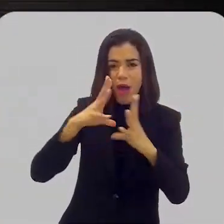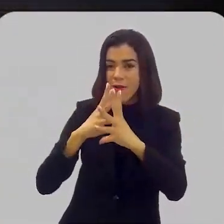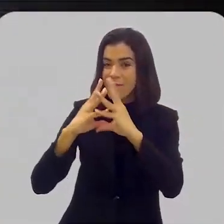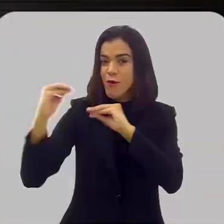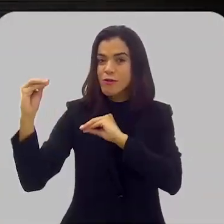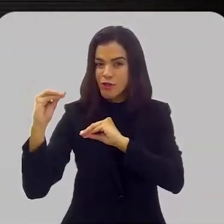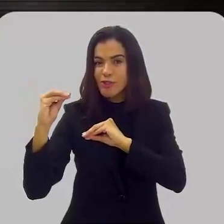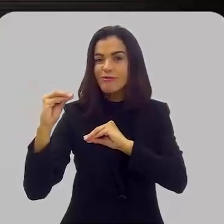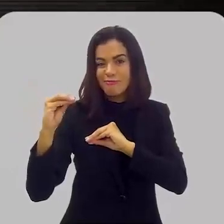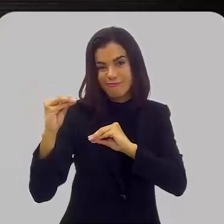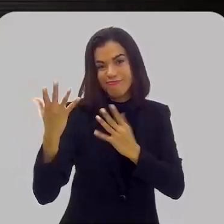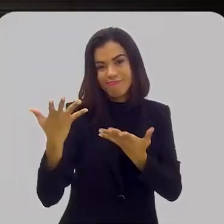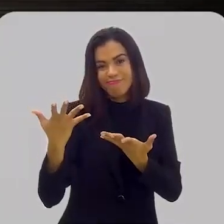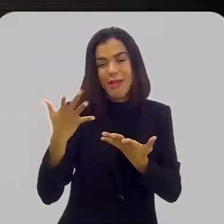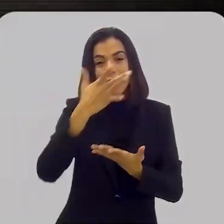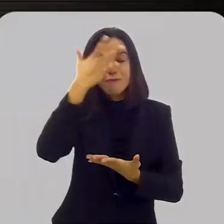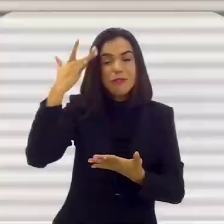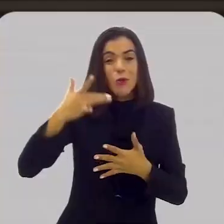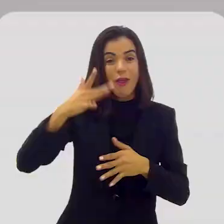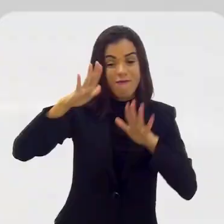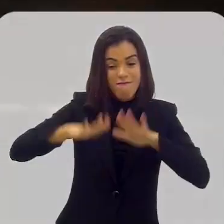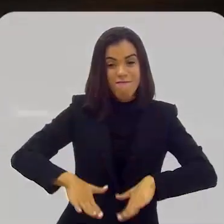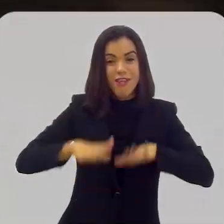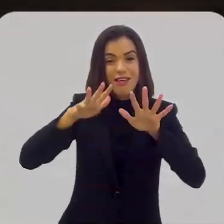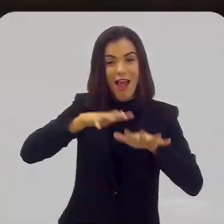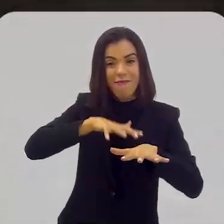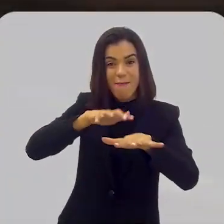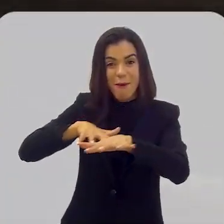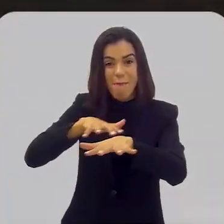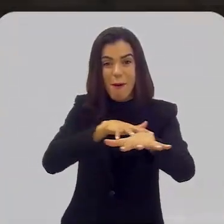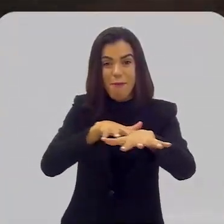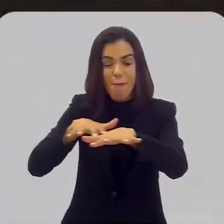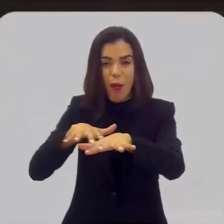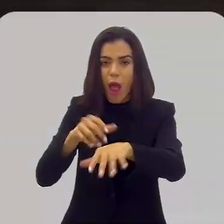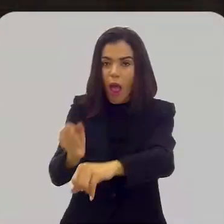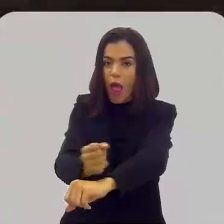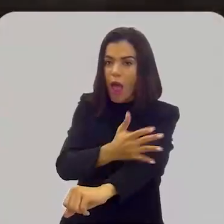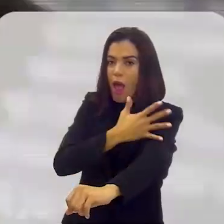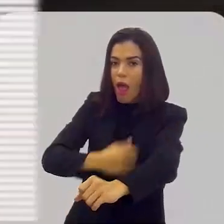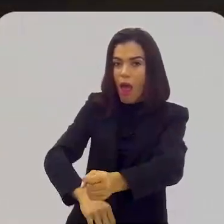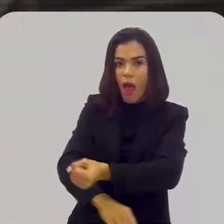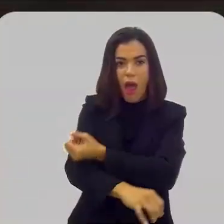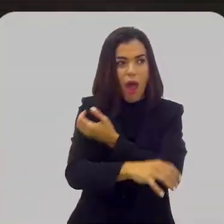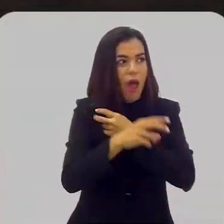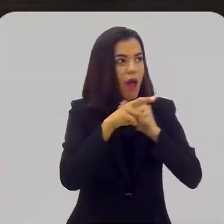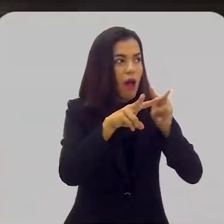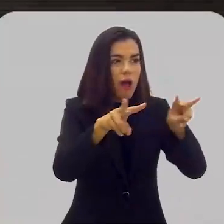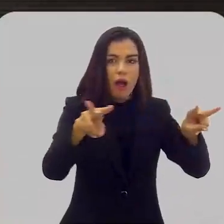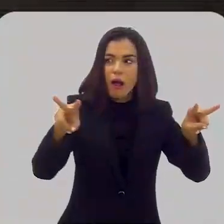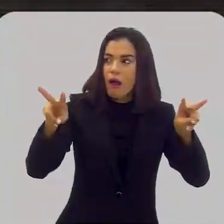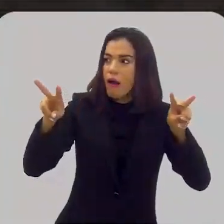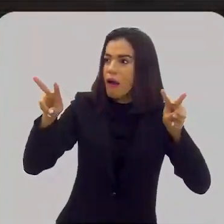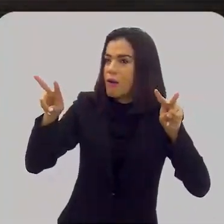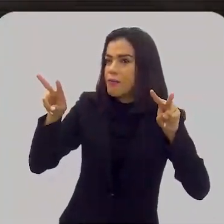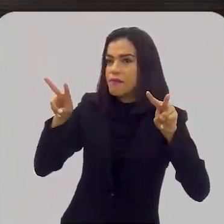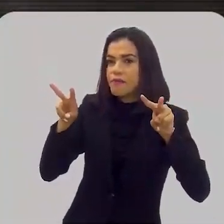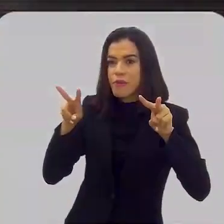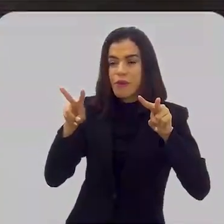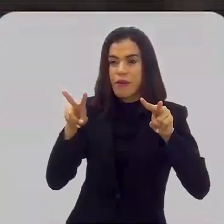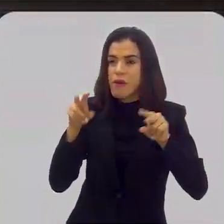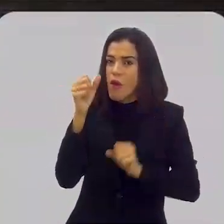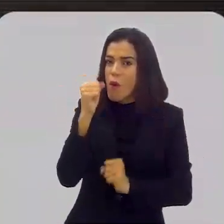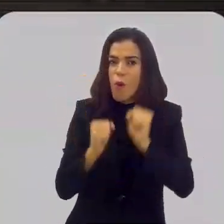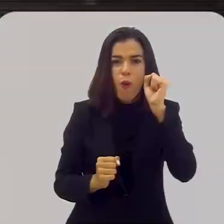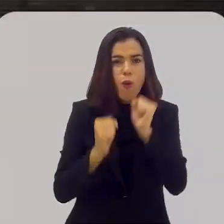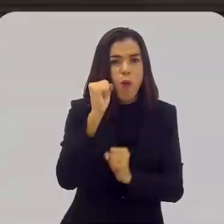e ir embora e deixar quem estava aqui manifestando, que muitas vezes também se emocionava com aquilo tudo e passava do